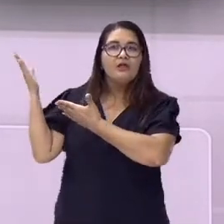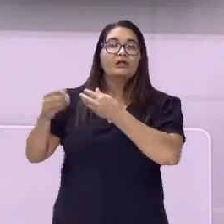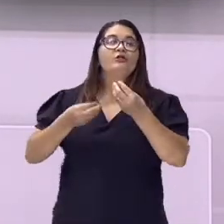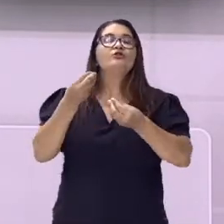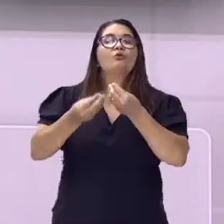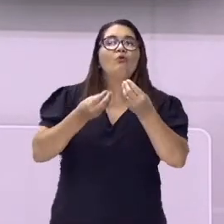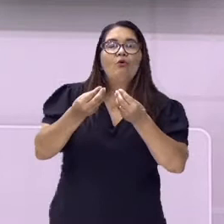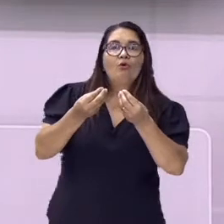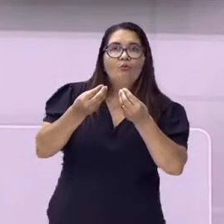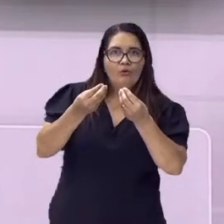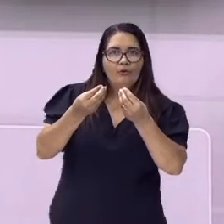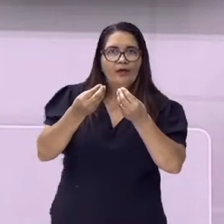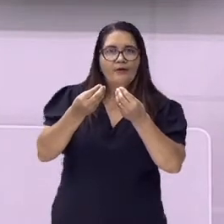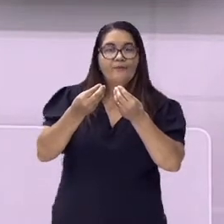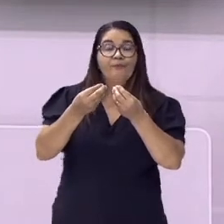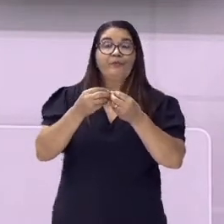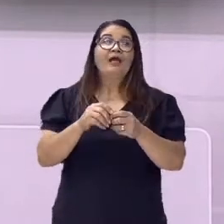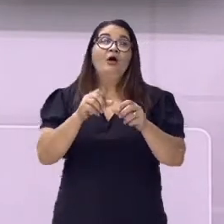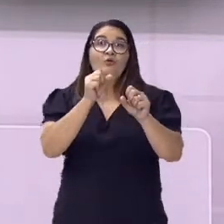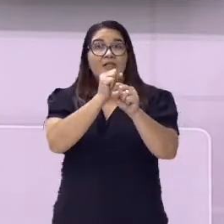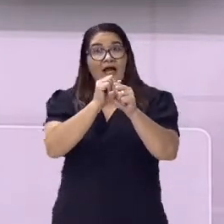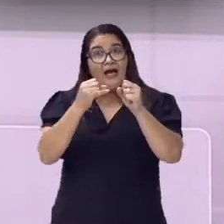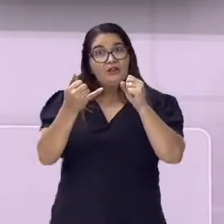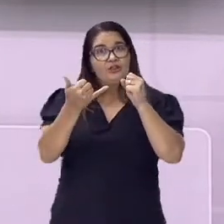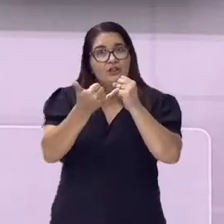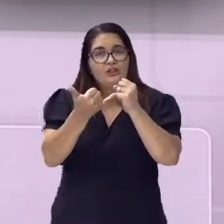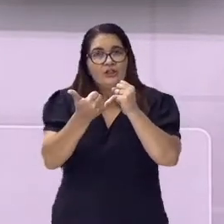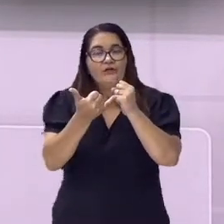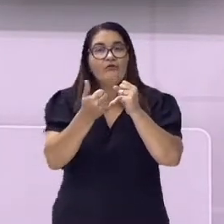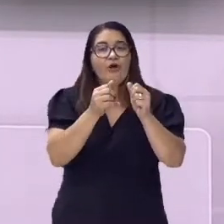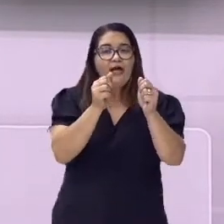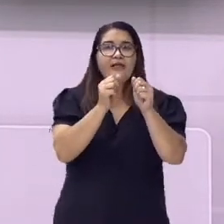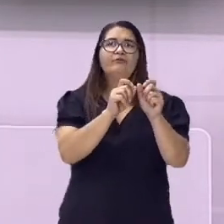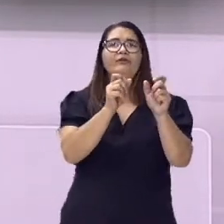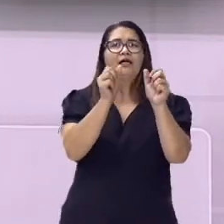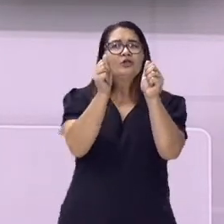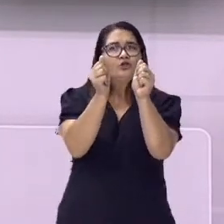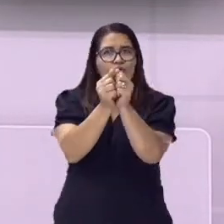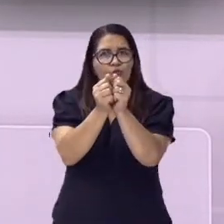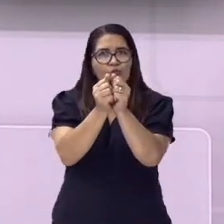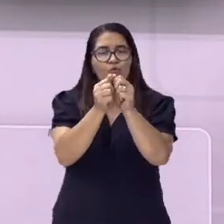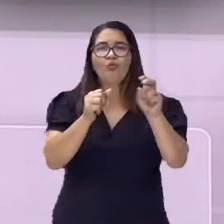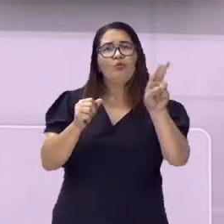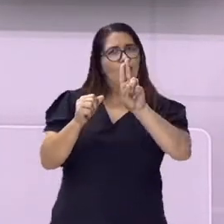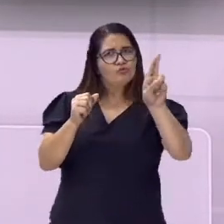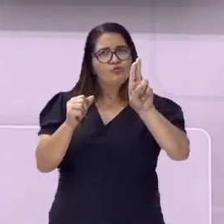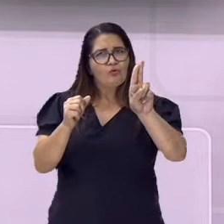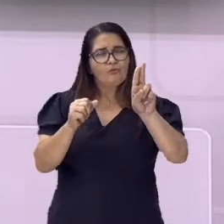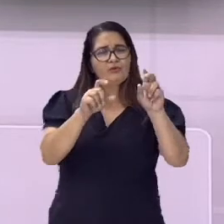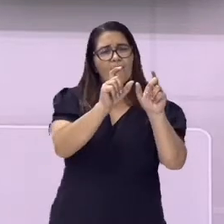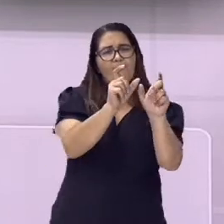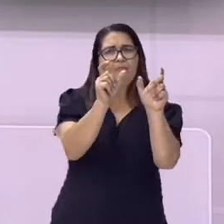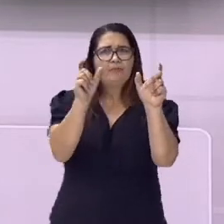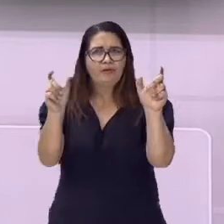são os que acompanham o nome ou o substantivo. O mesmo acontece com os pronomes indefinidos, que podem ser